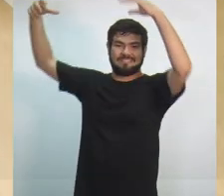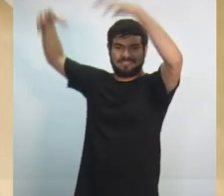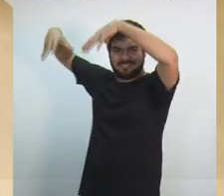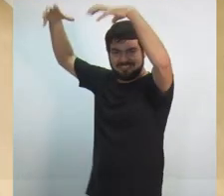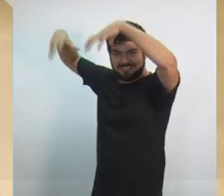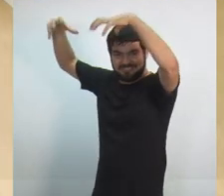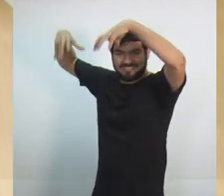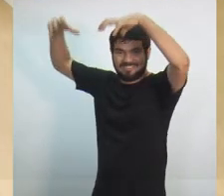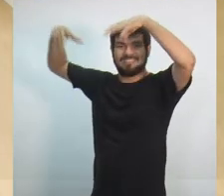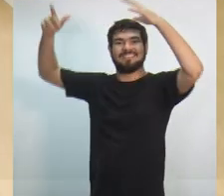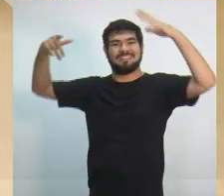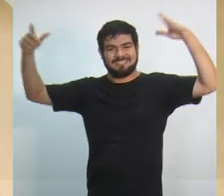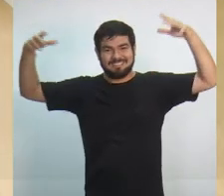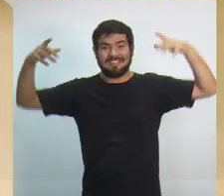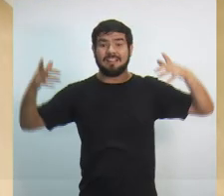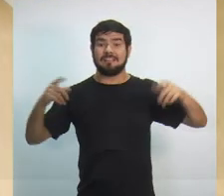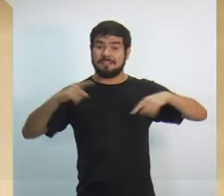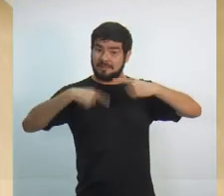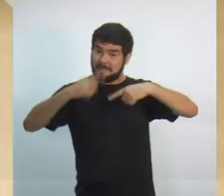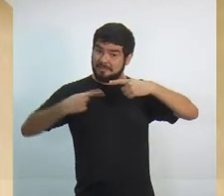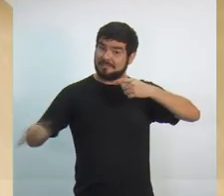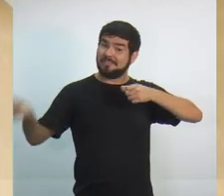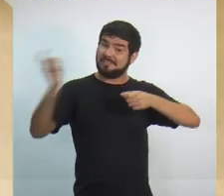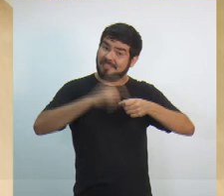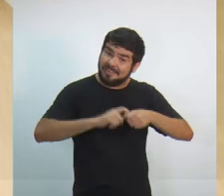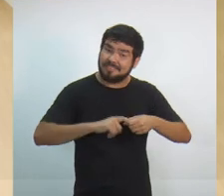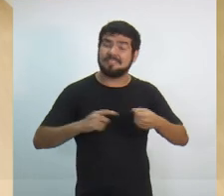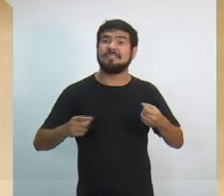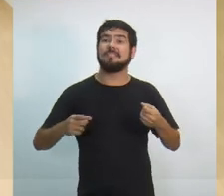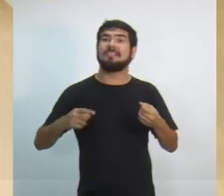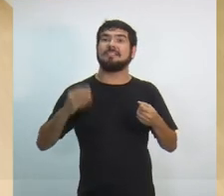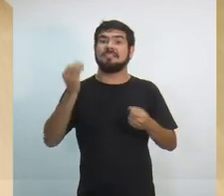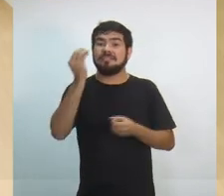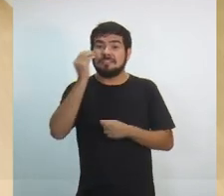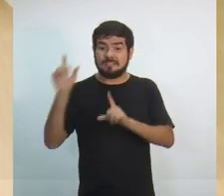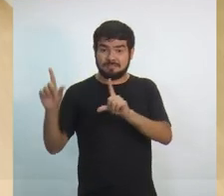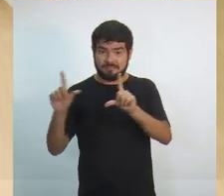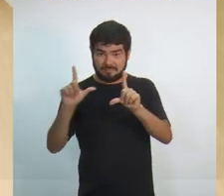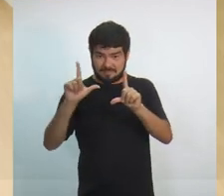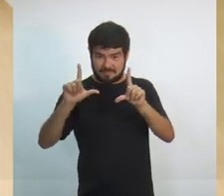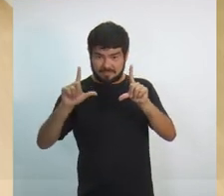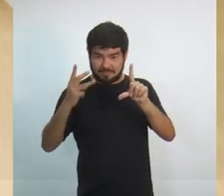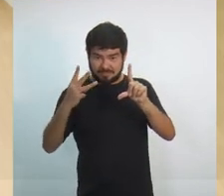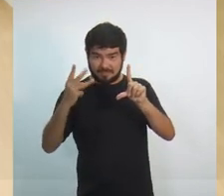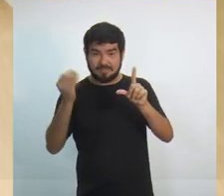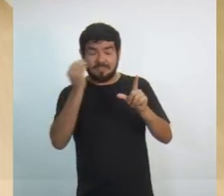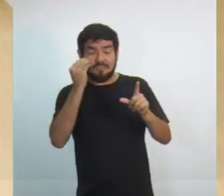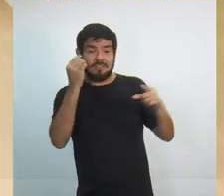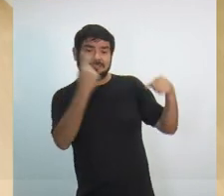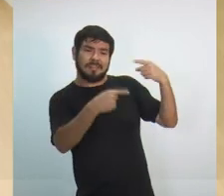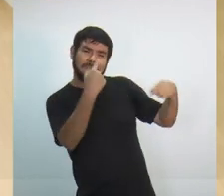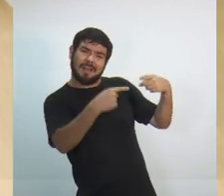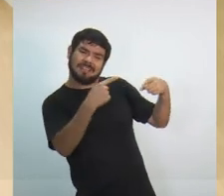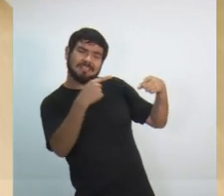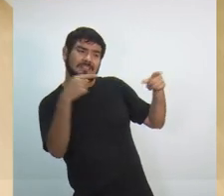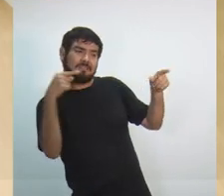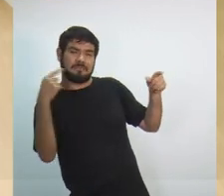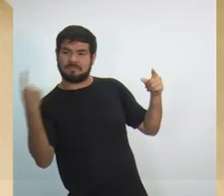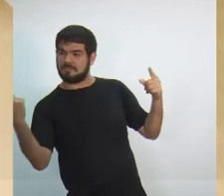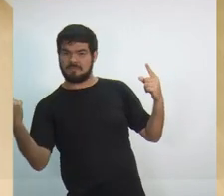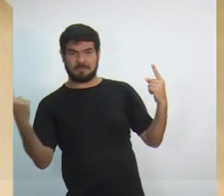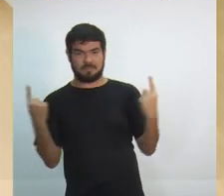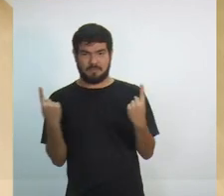agora deu uma trégua, mas daqui a pouco a gente volta e no próximo bloco a gente vai ouvir aqui o debate entre os candidatos, candidato, pergunta para